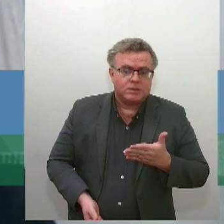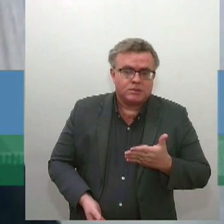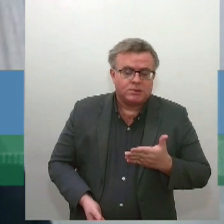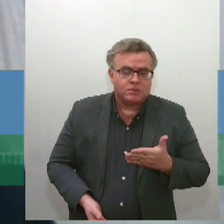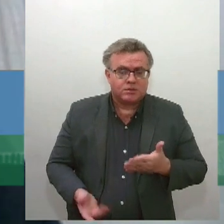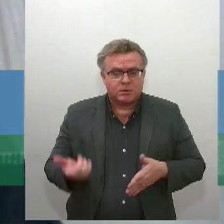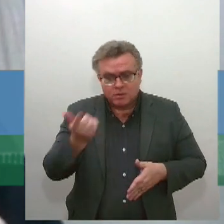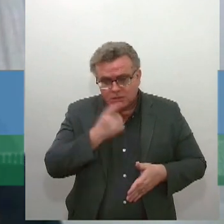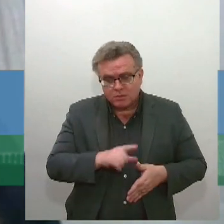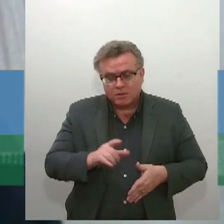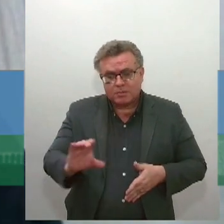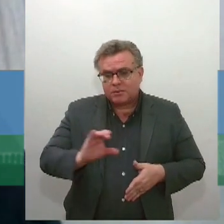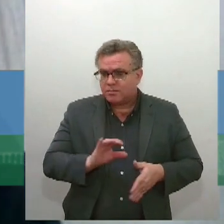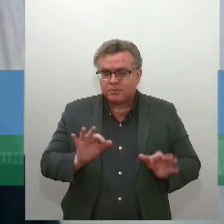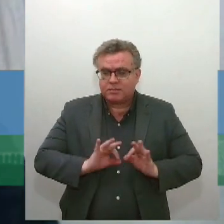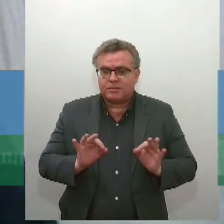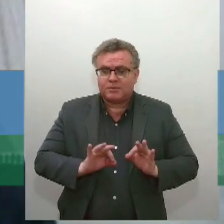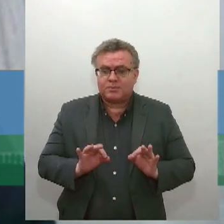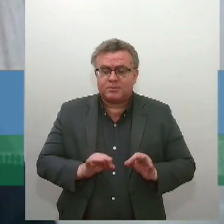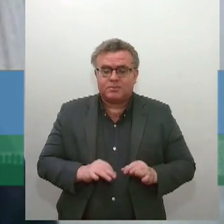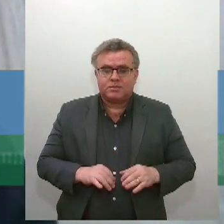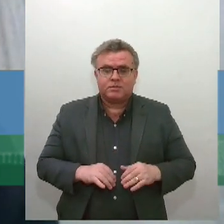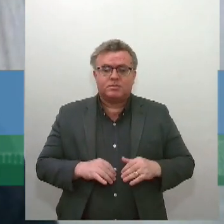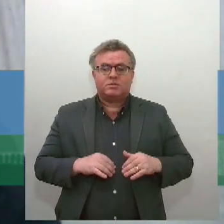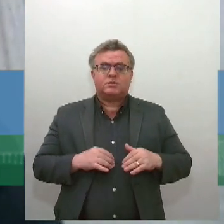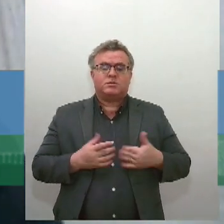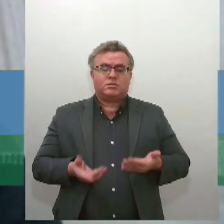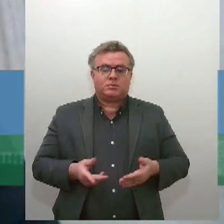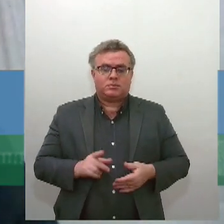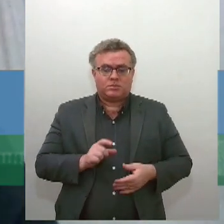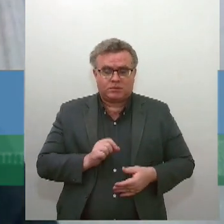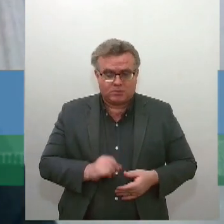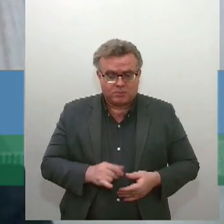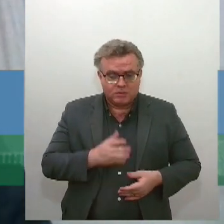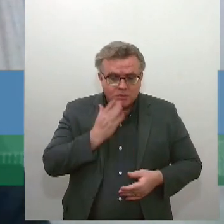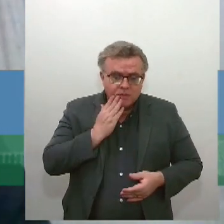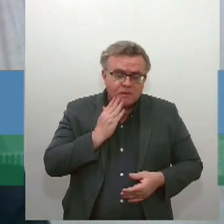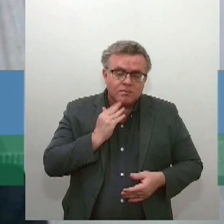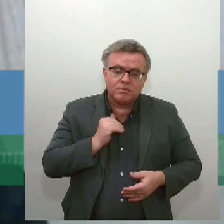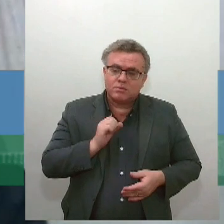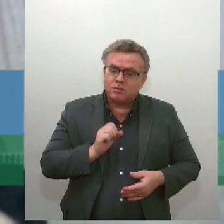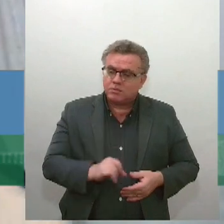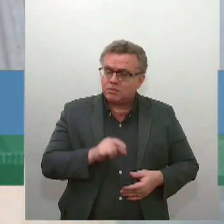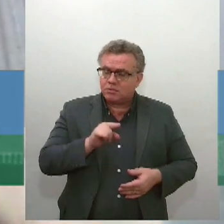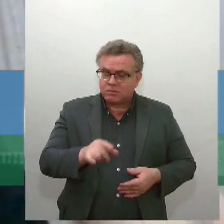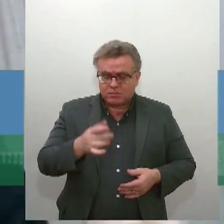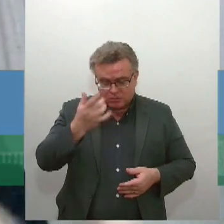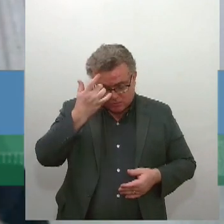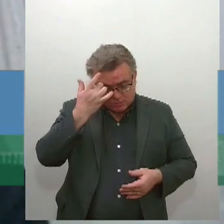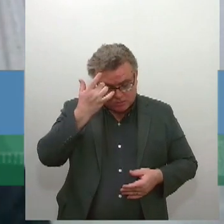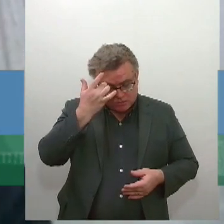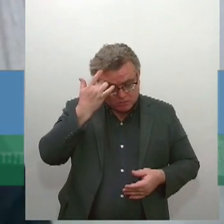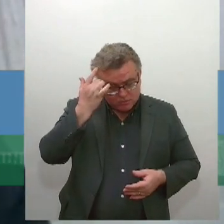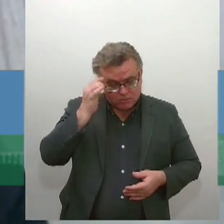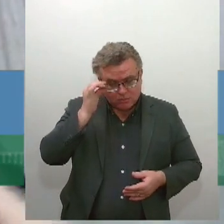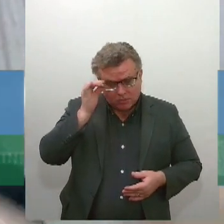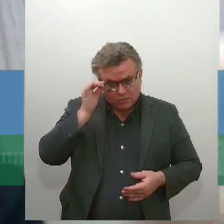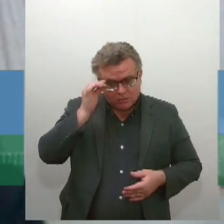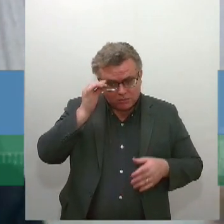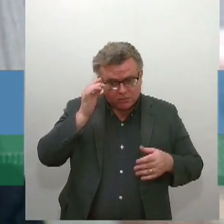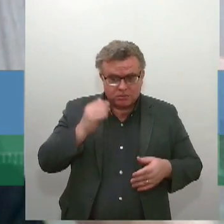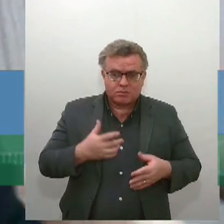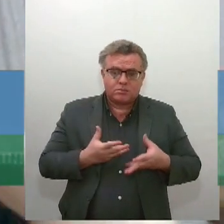Se o objeto que você estava buscando ele pereceu, ele se